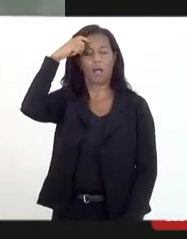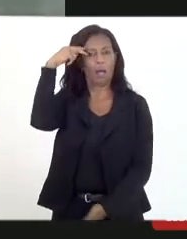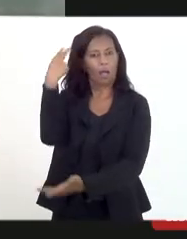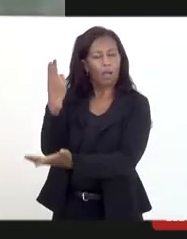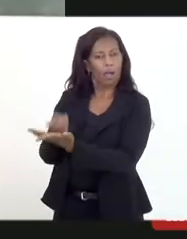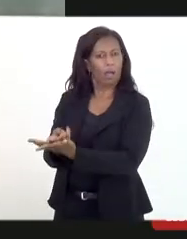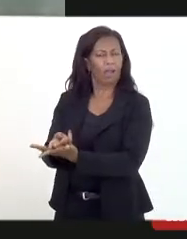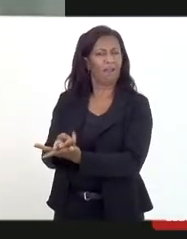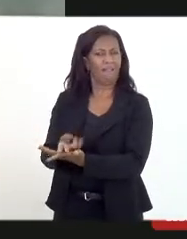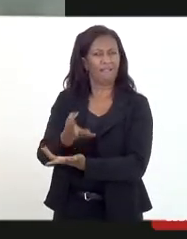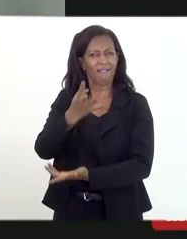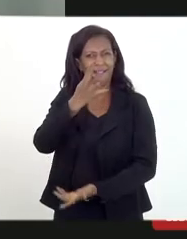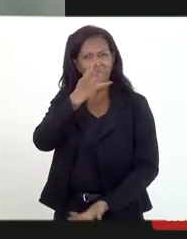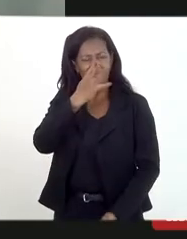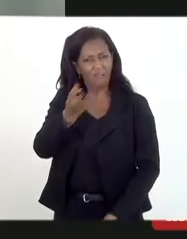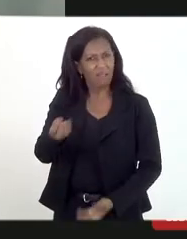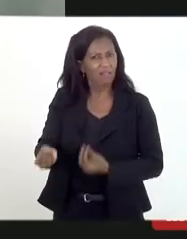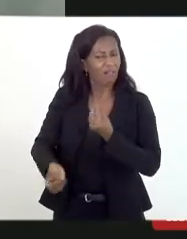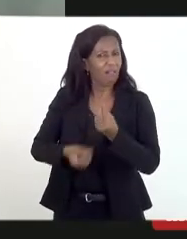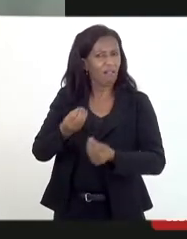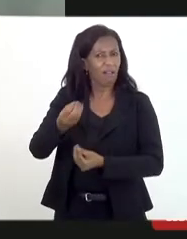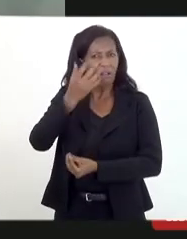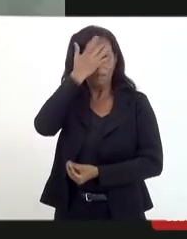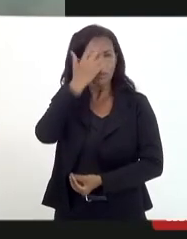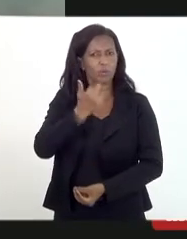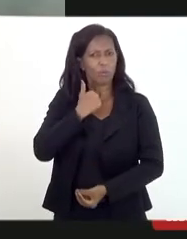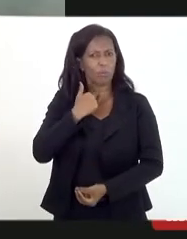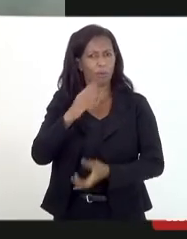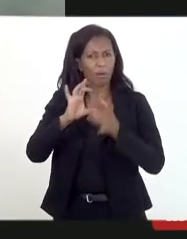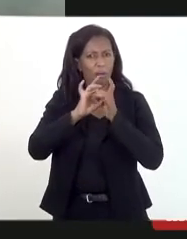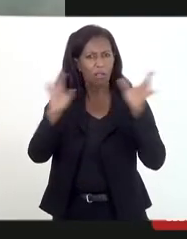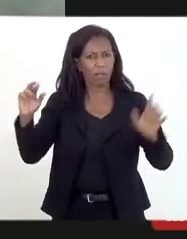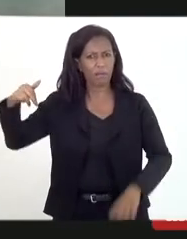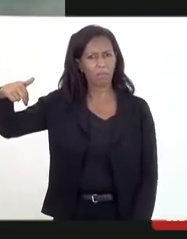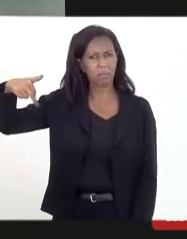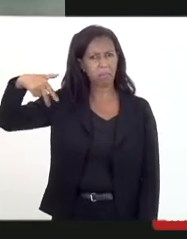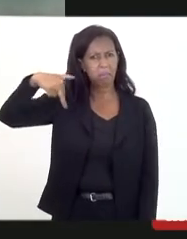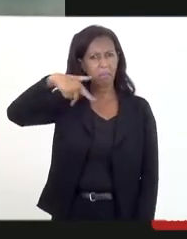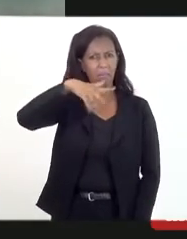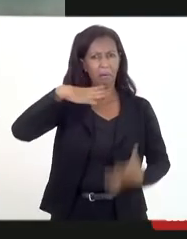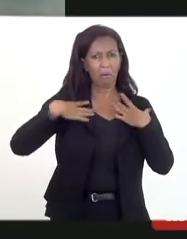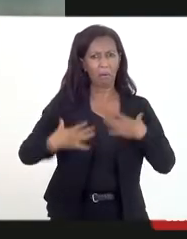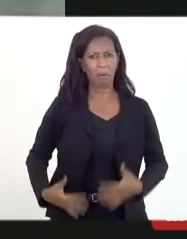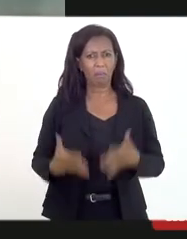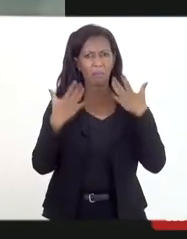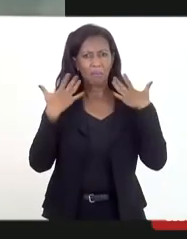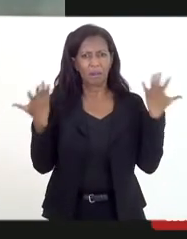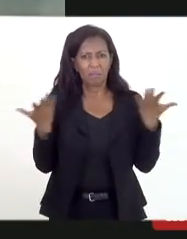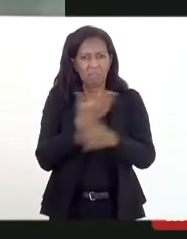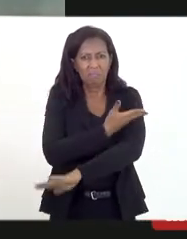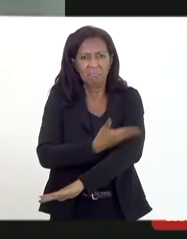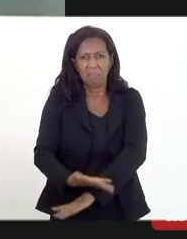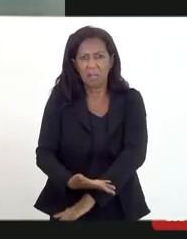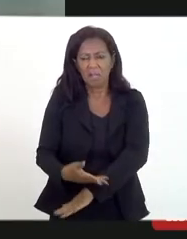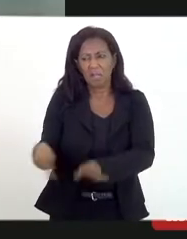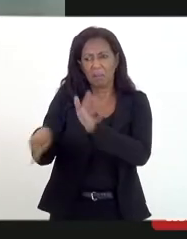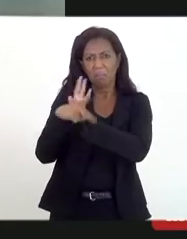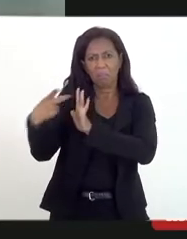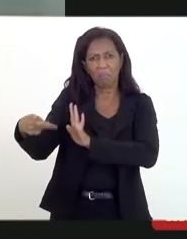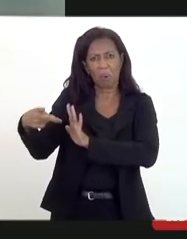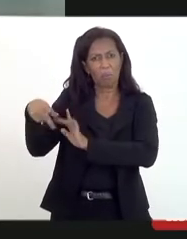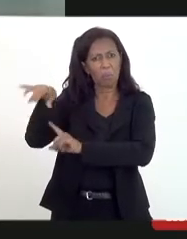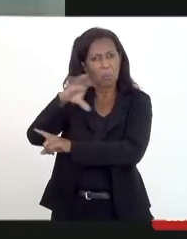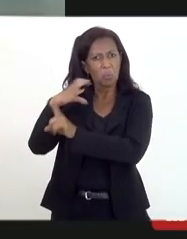inconcebível. A pessoa não poder andar nas ruas livremente com uma roupa que demonstra que ela é de tal determinado